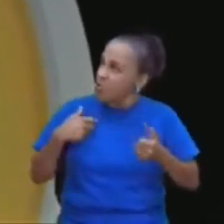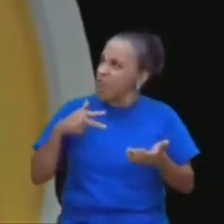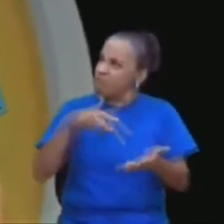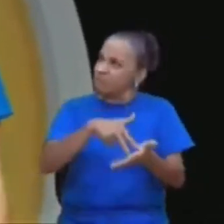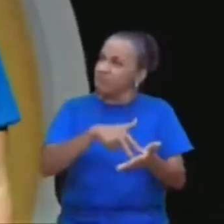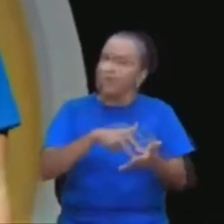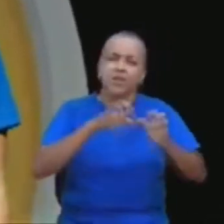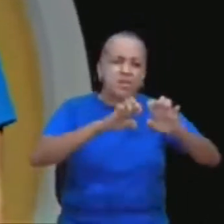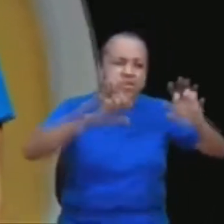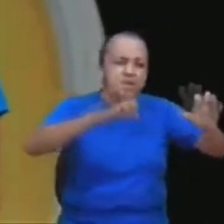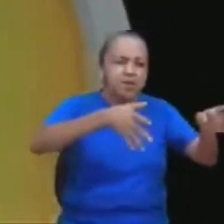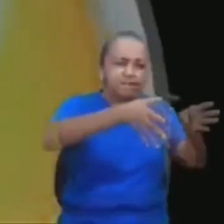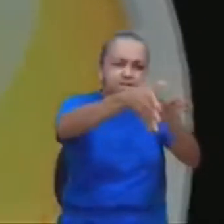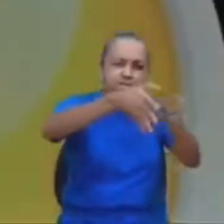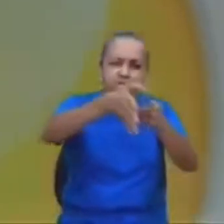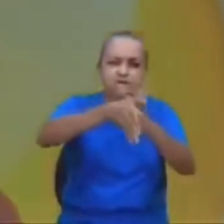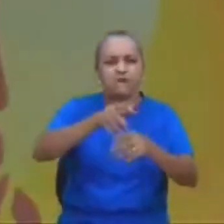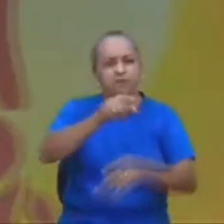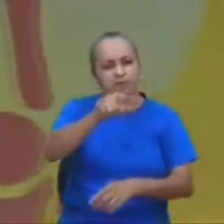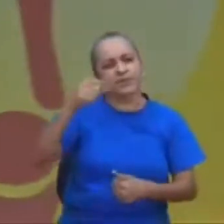pense nisso, jovem,